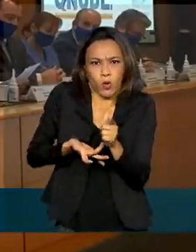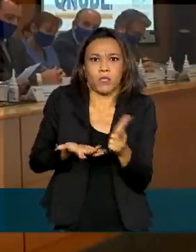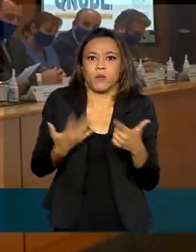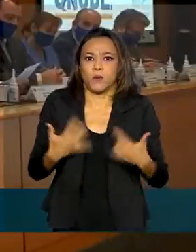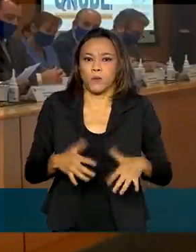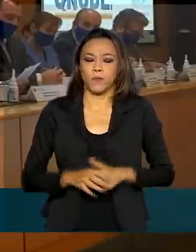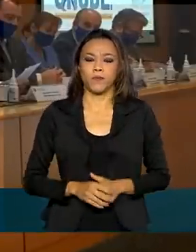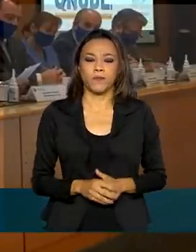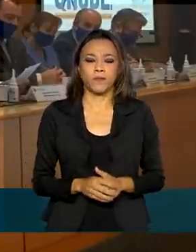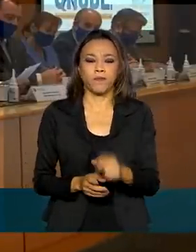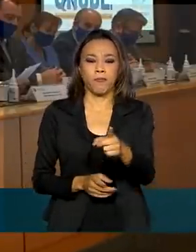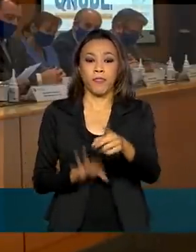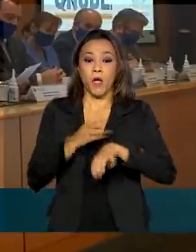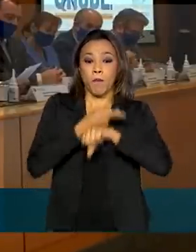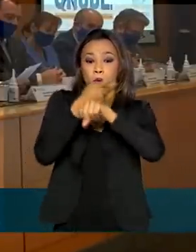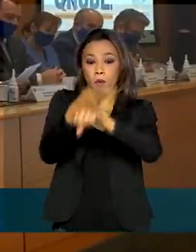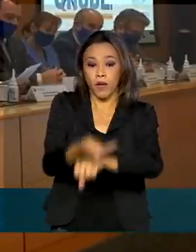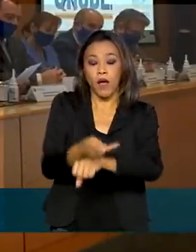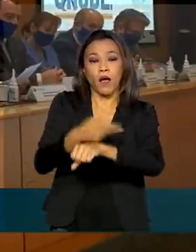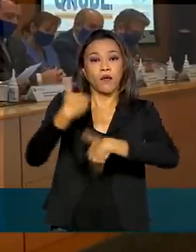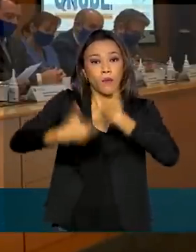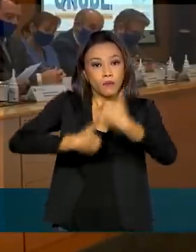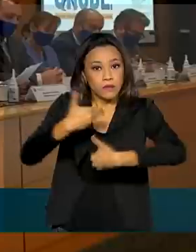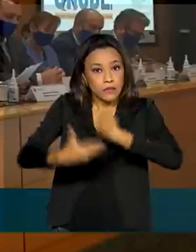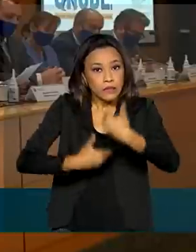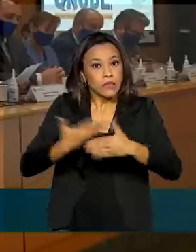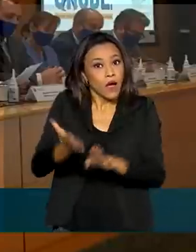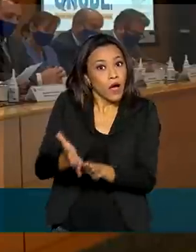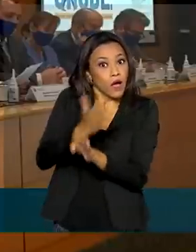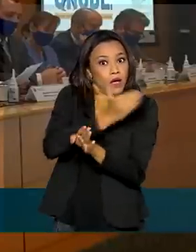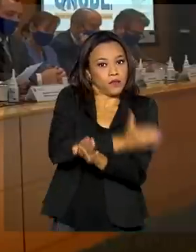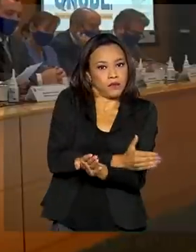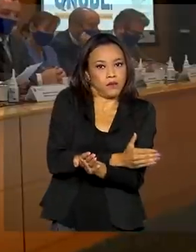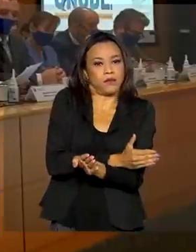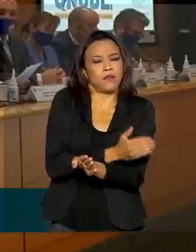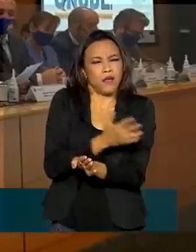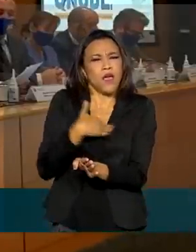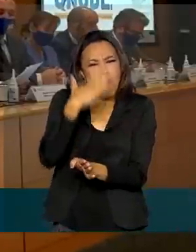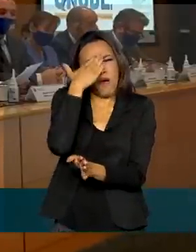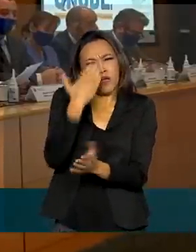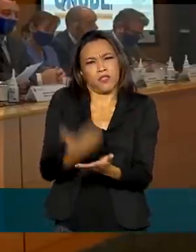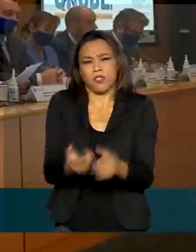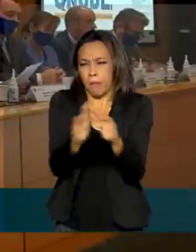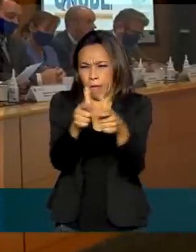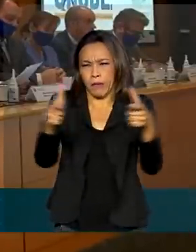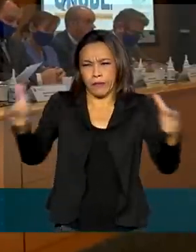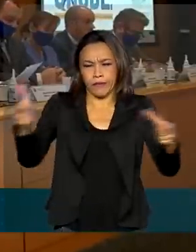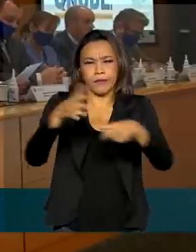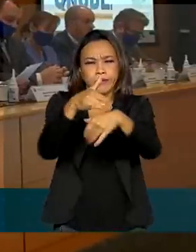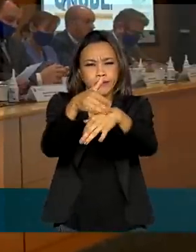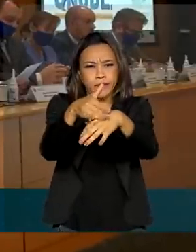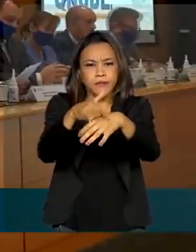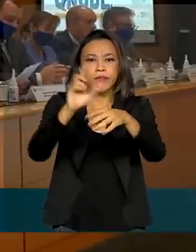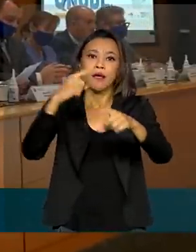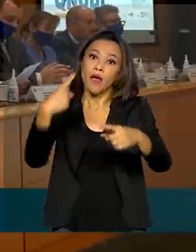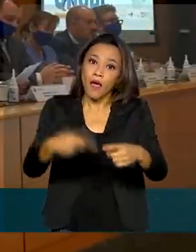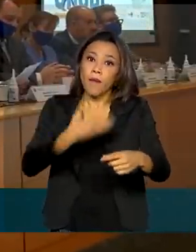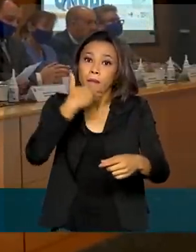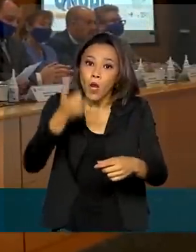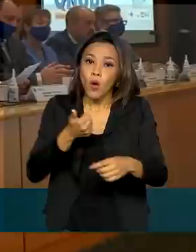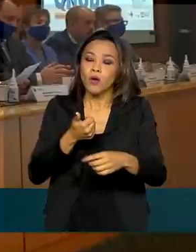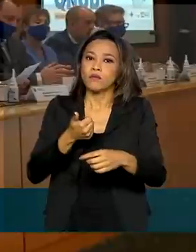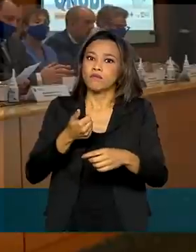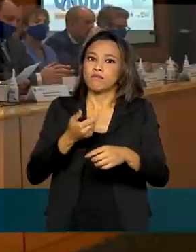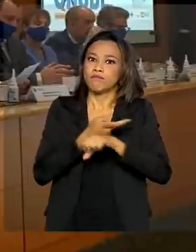precoce, acredito que na grande maioria das doenças ou das situações de saúde, é a melhor opção.